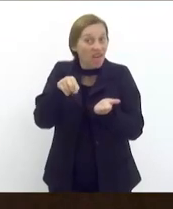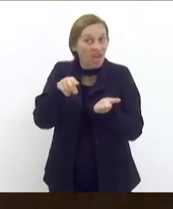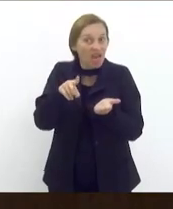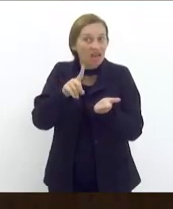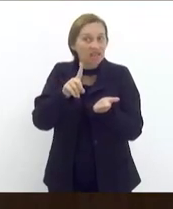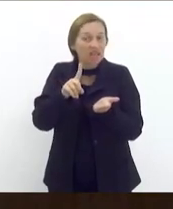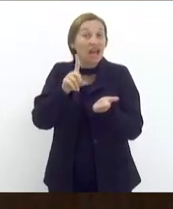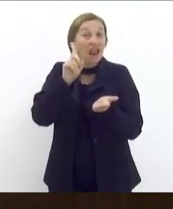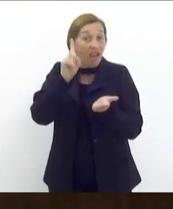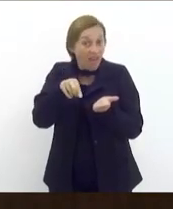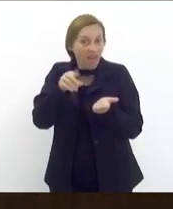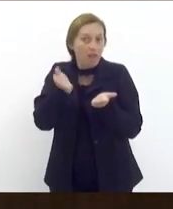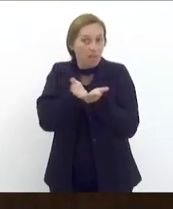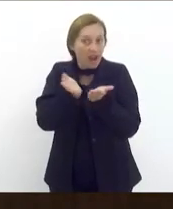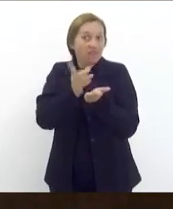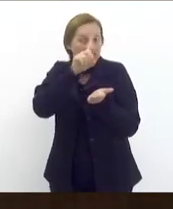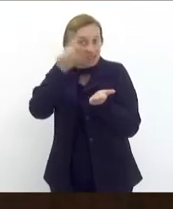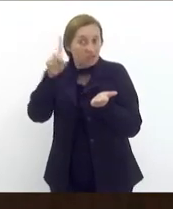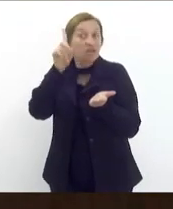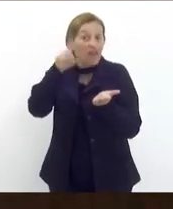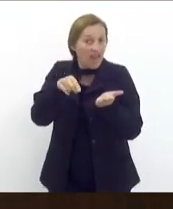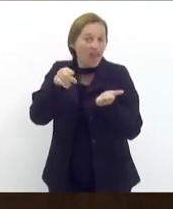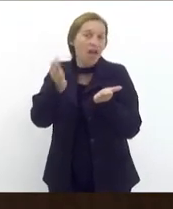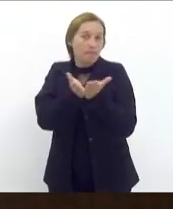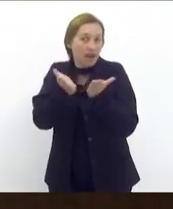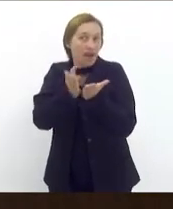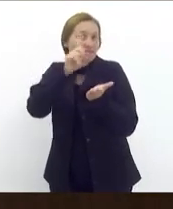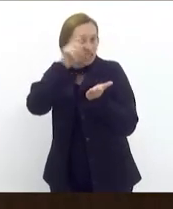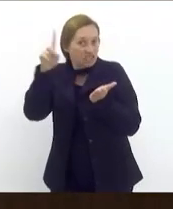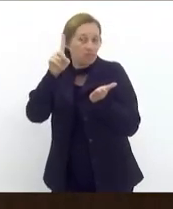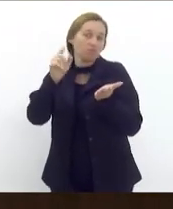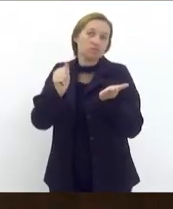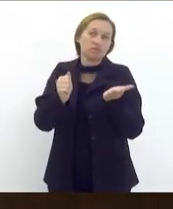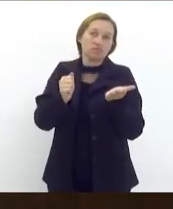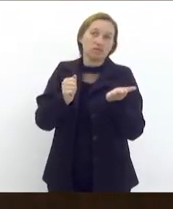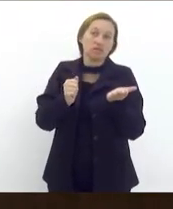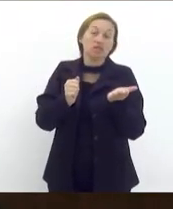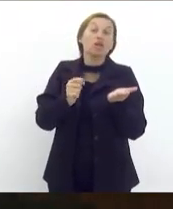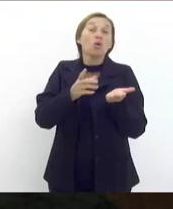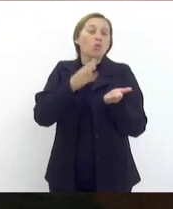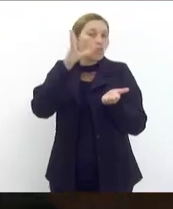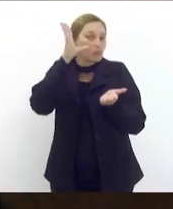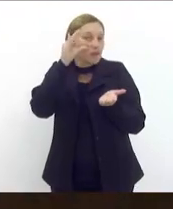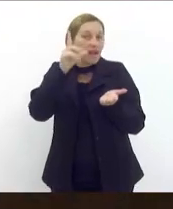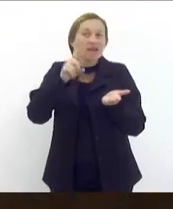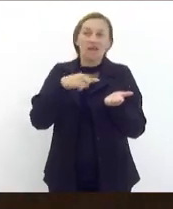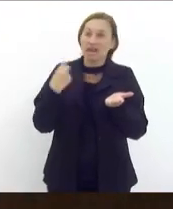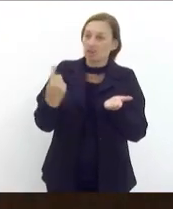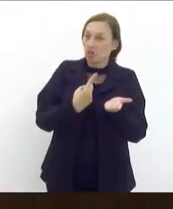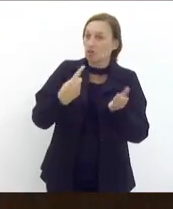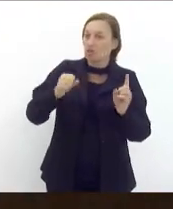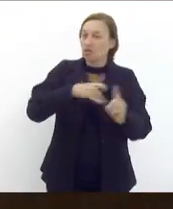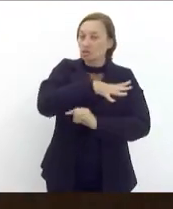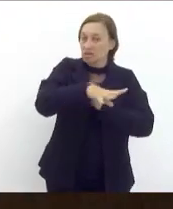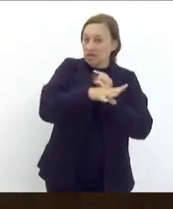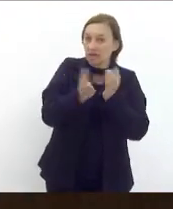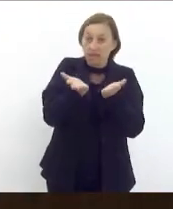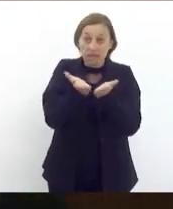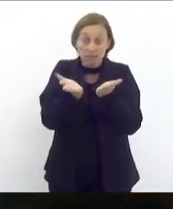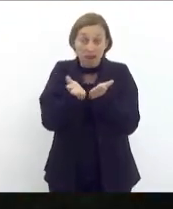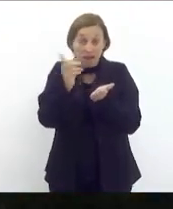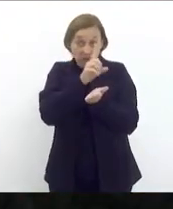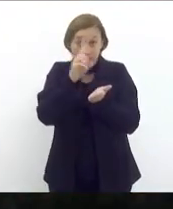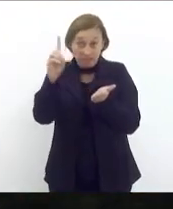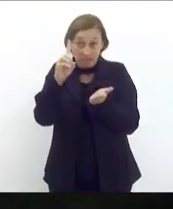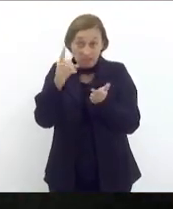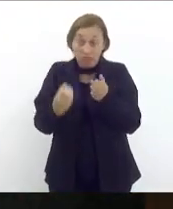contém, ela é a palavra de Deus. O interessante é que a nossa sociedade bíblica que produz